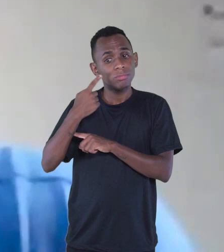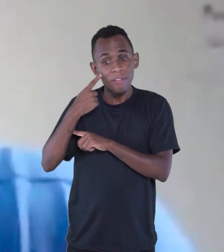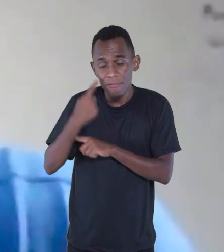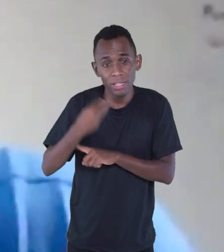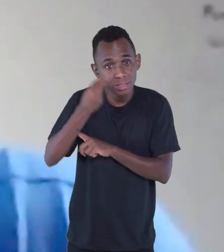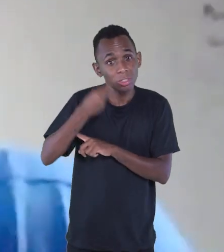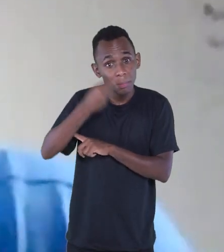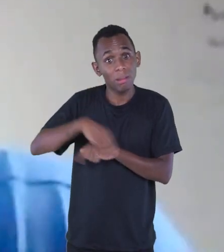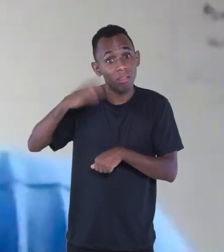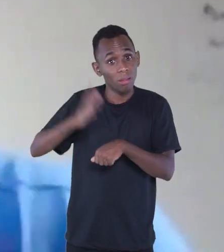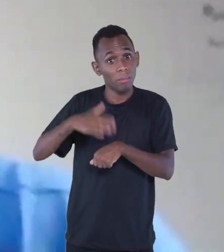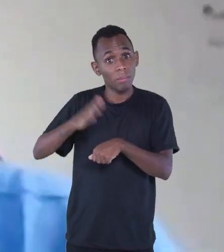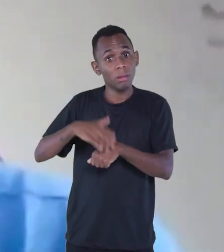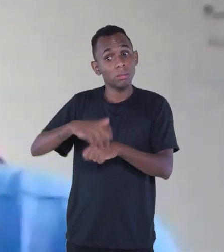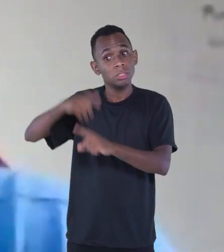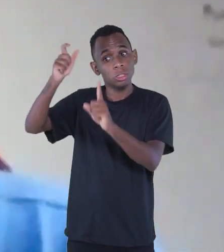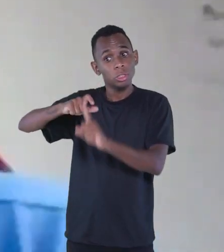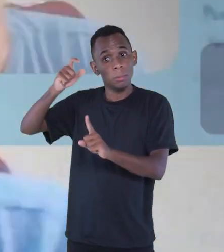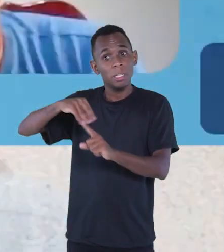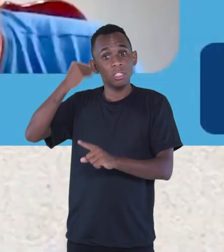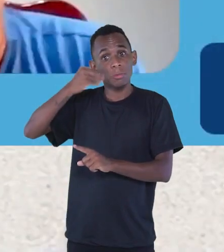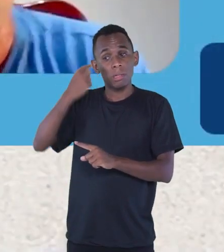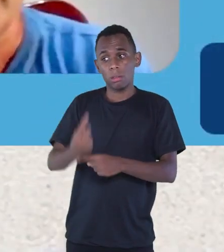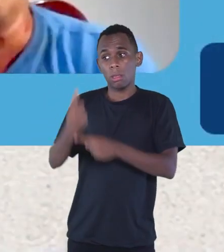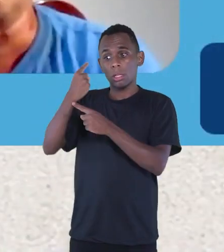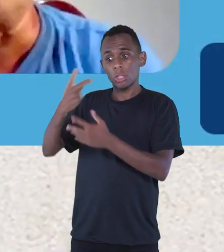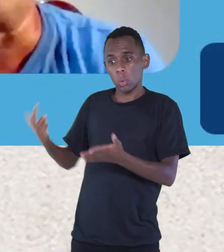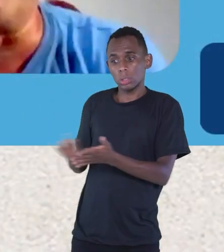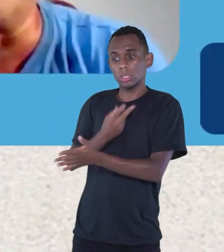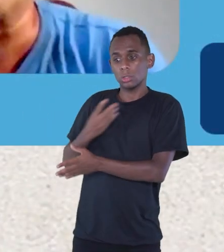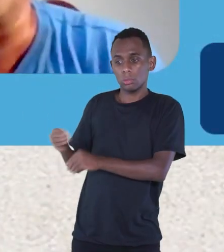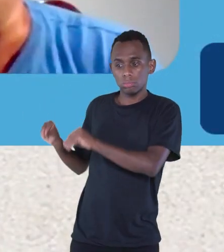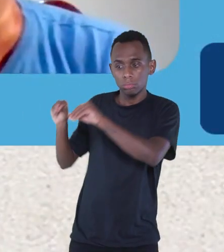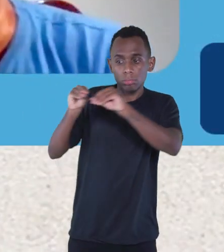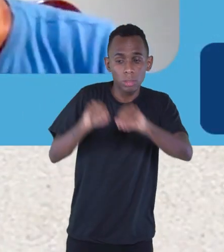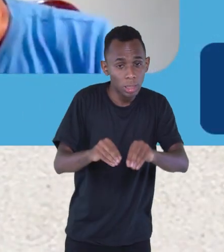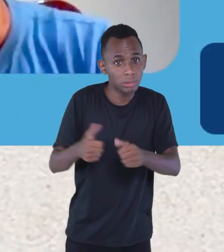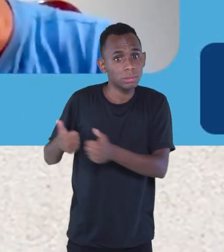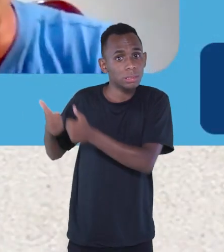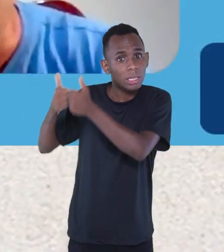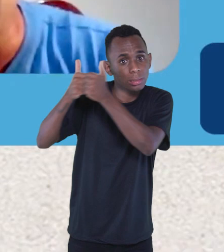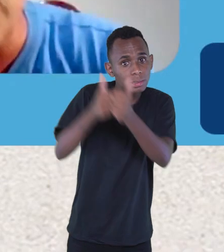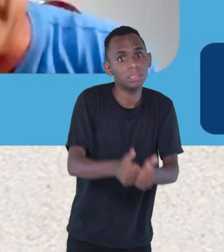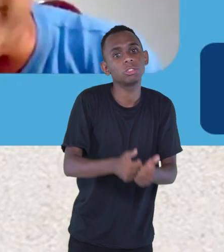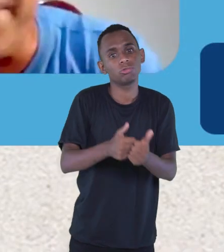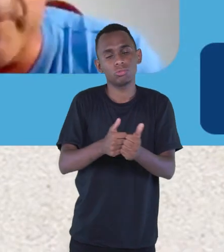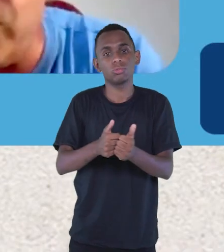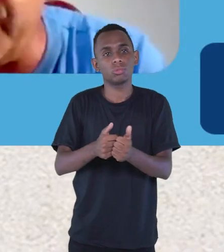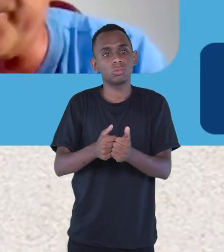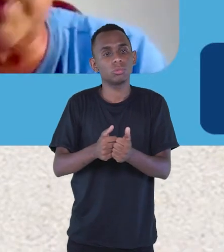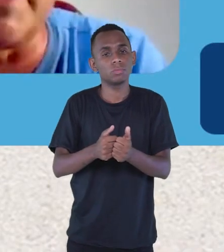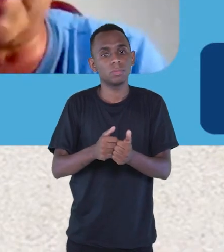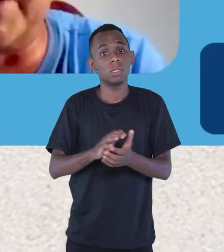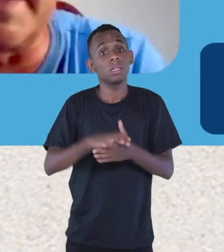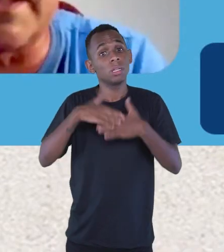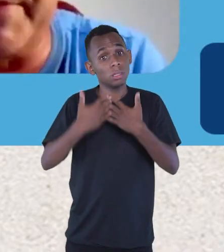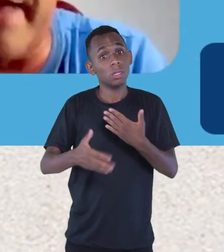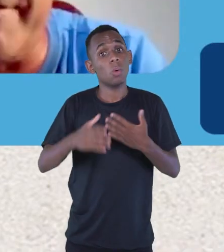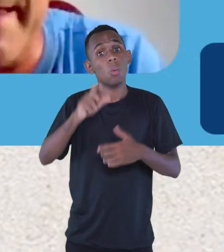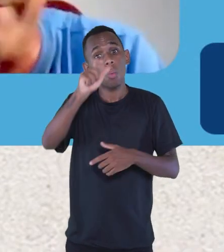Trazer os personagens da sua realidade. E eles estão vivos dentro de mim. O Gumercino é uma figura